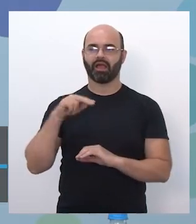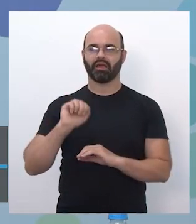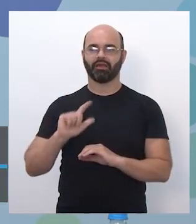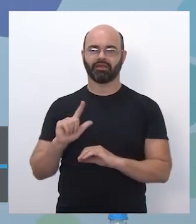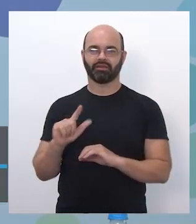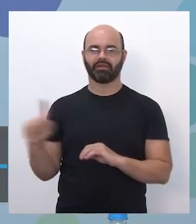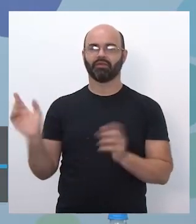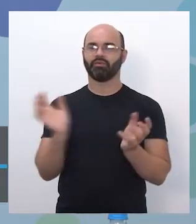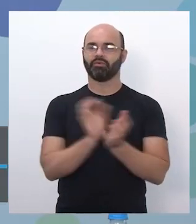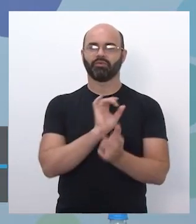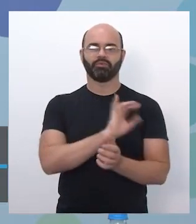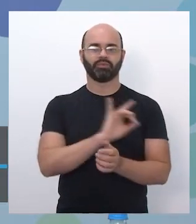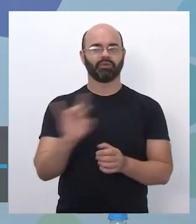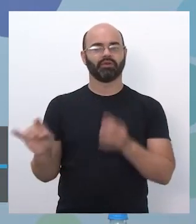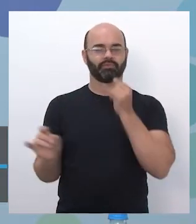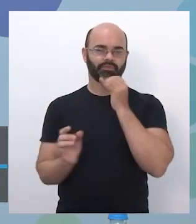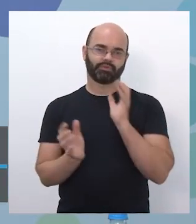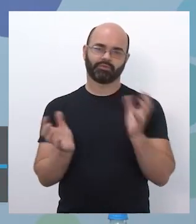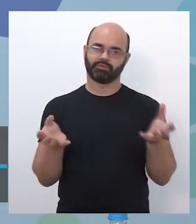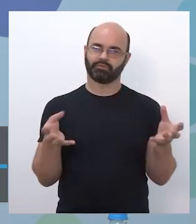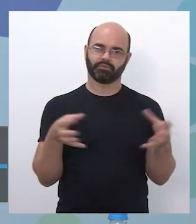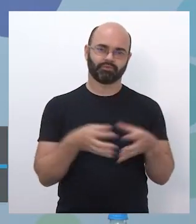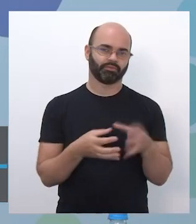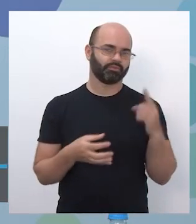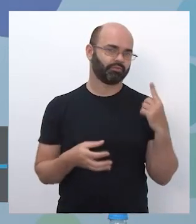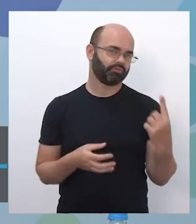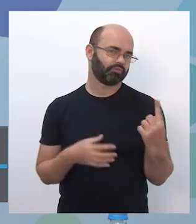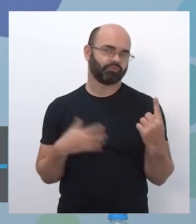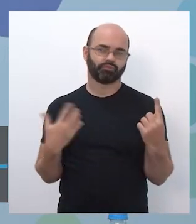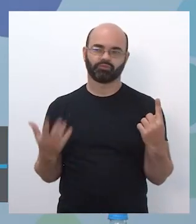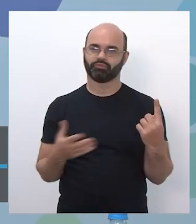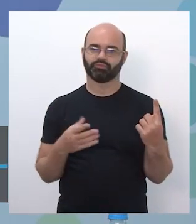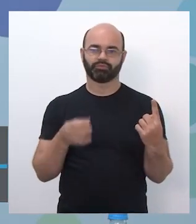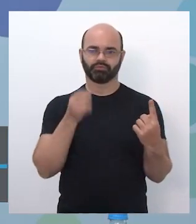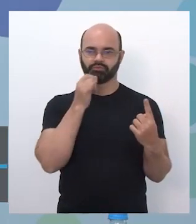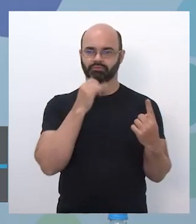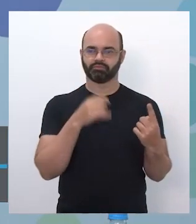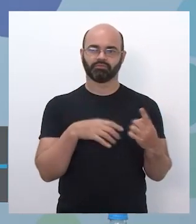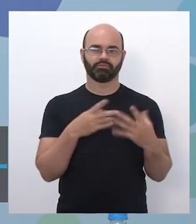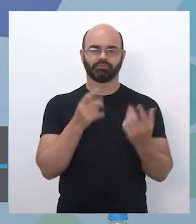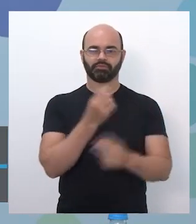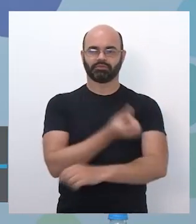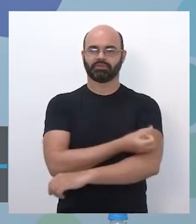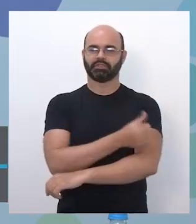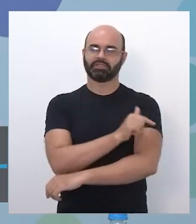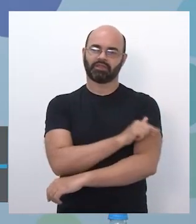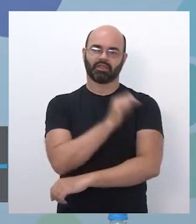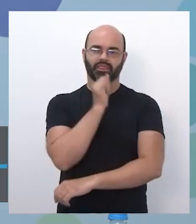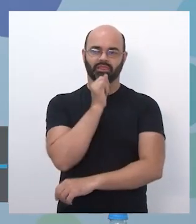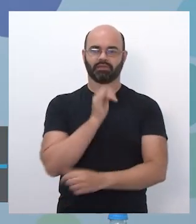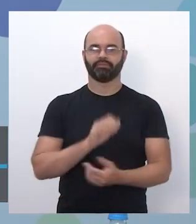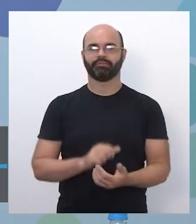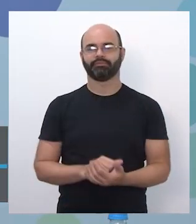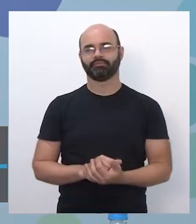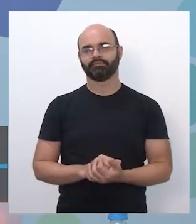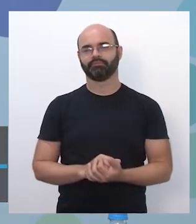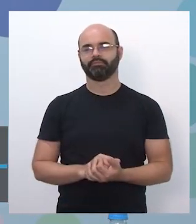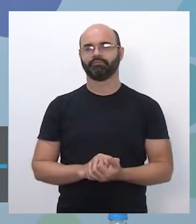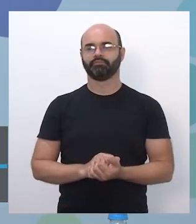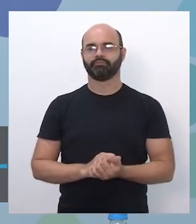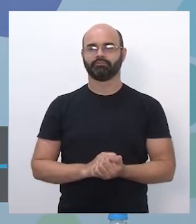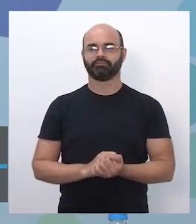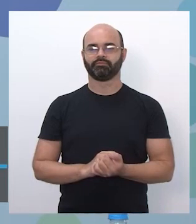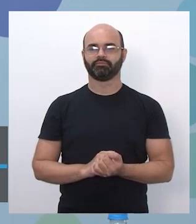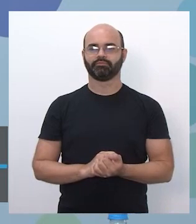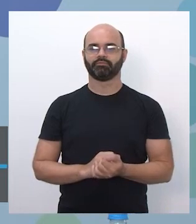grupo 1, que vai ser lá o seu grupo de sexto e sétimo ano, que vai ser lá da ampliação híbrida, caso